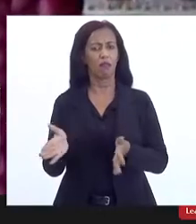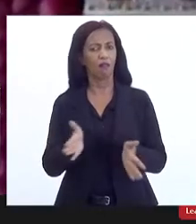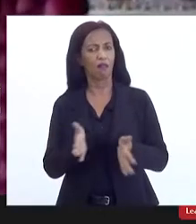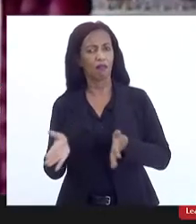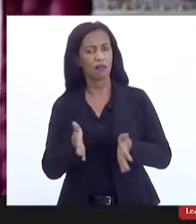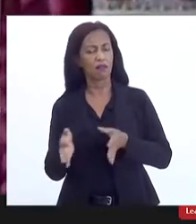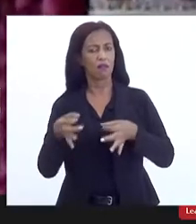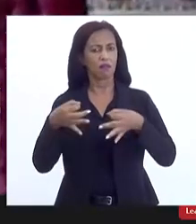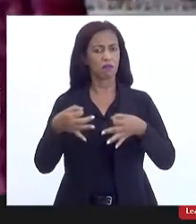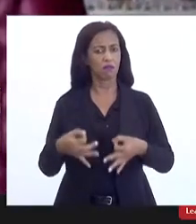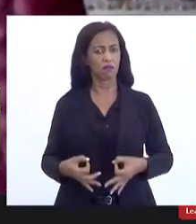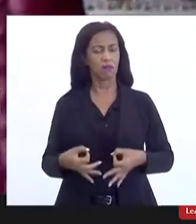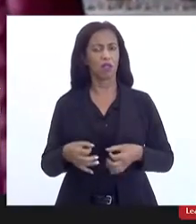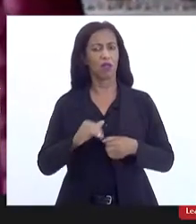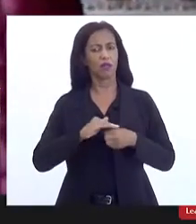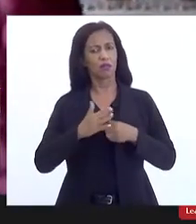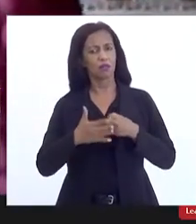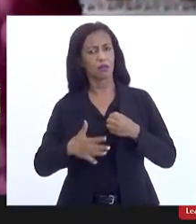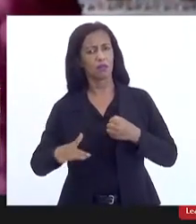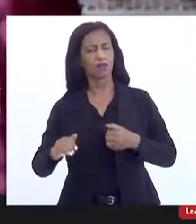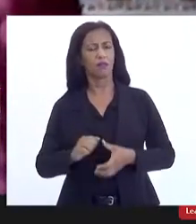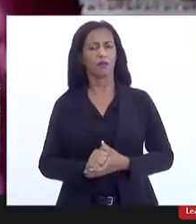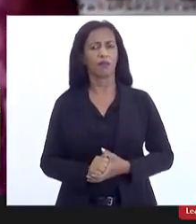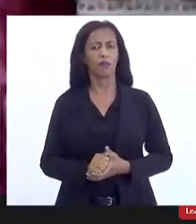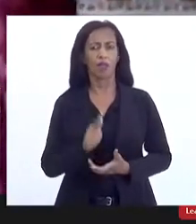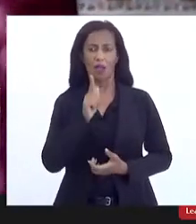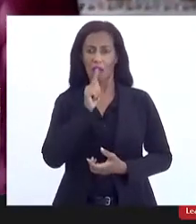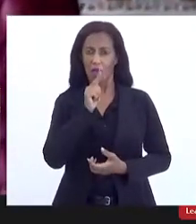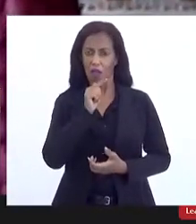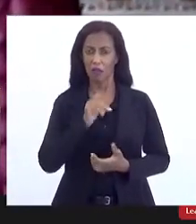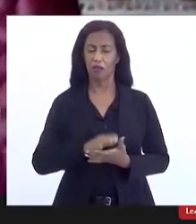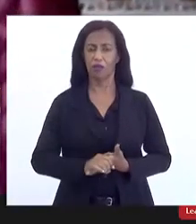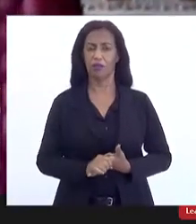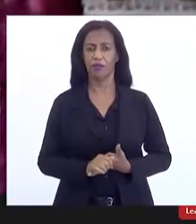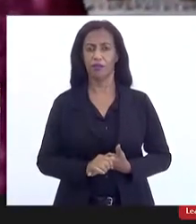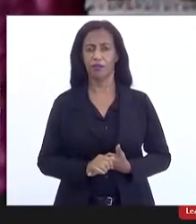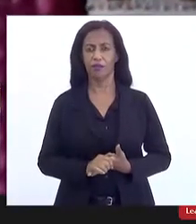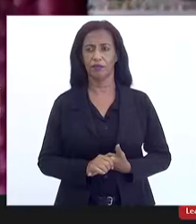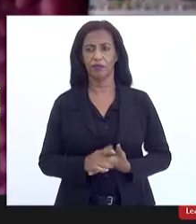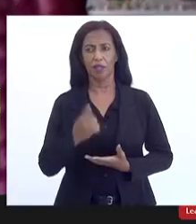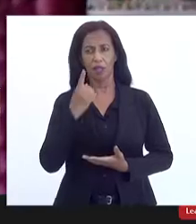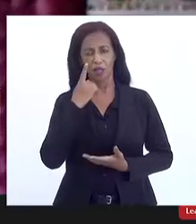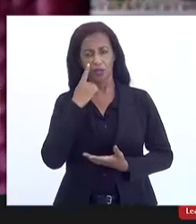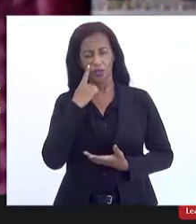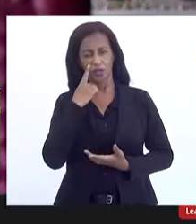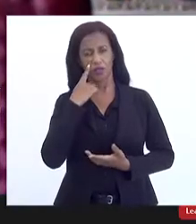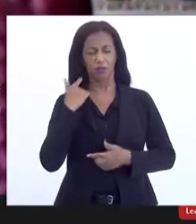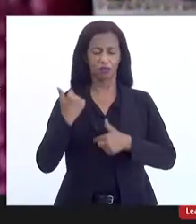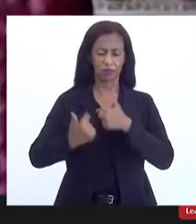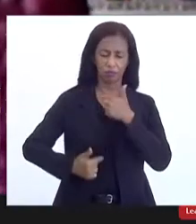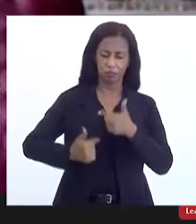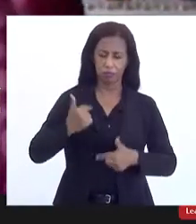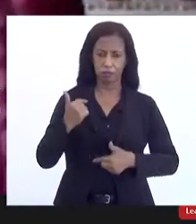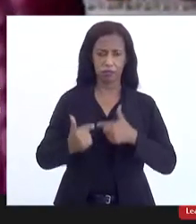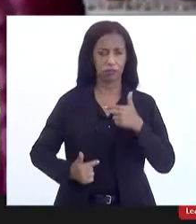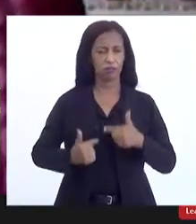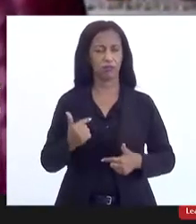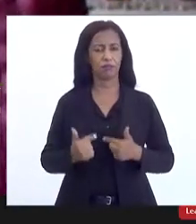adequado ao saneamento, à água. A gente vem travando uma luta